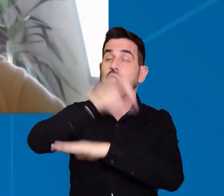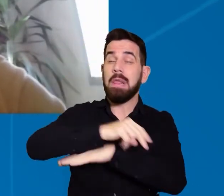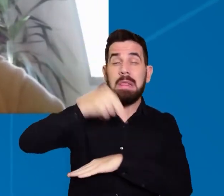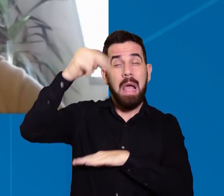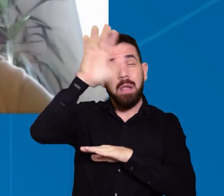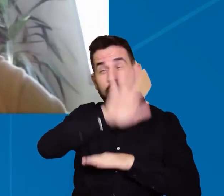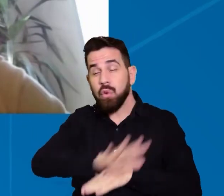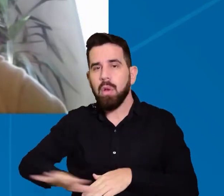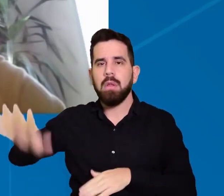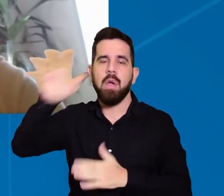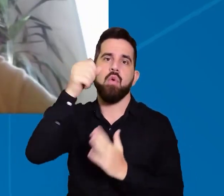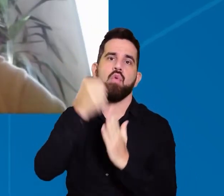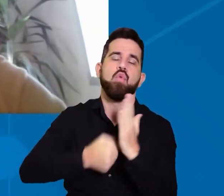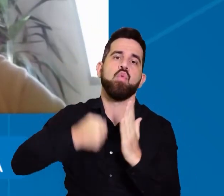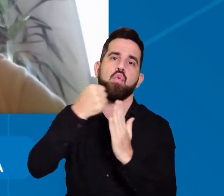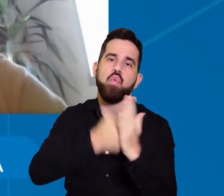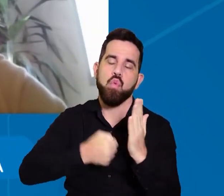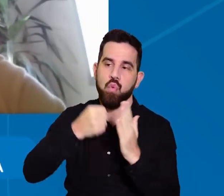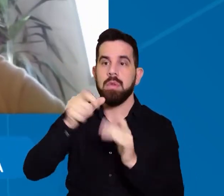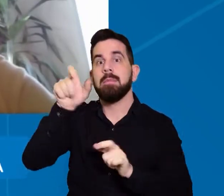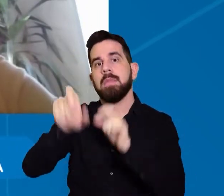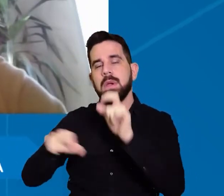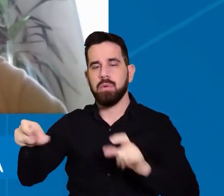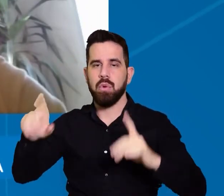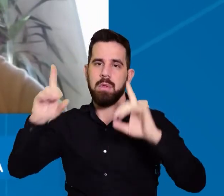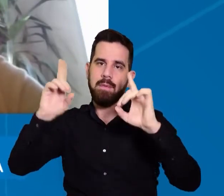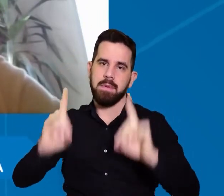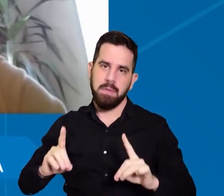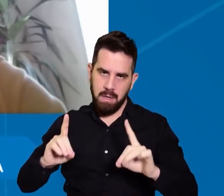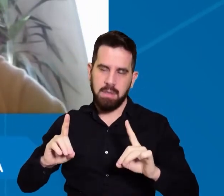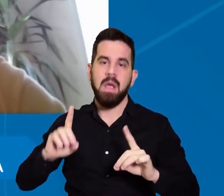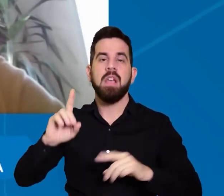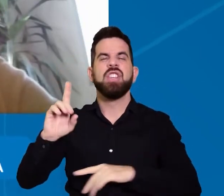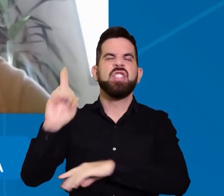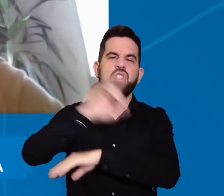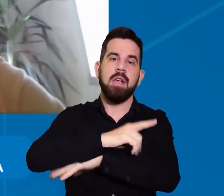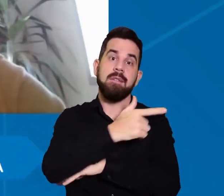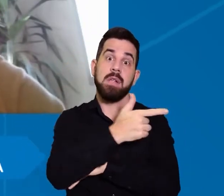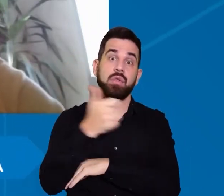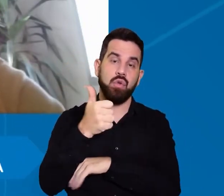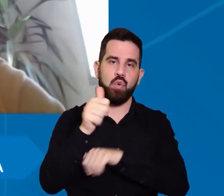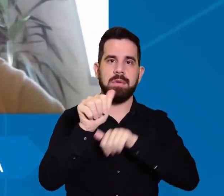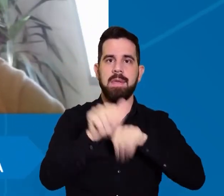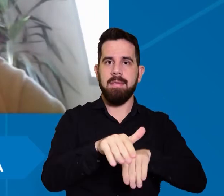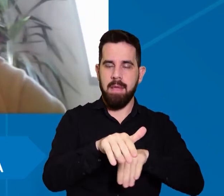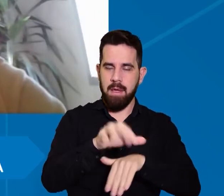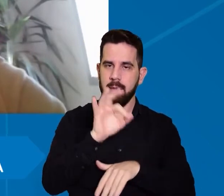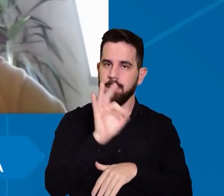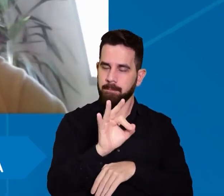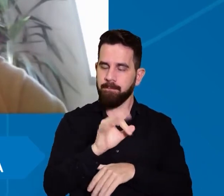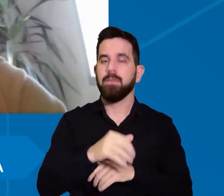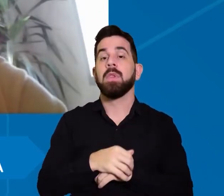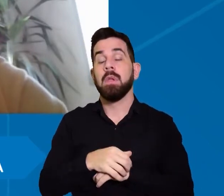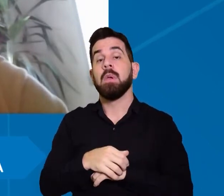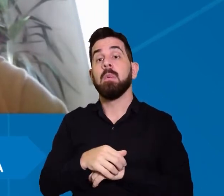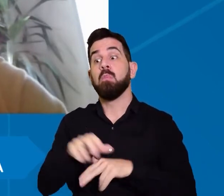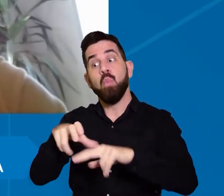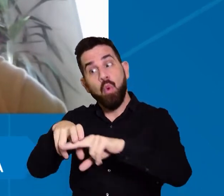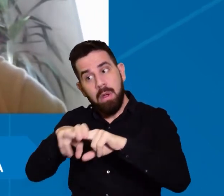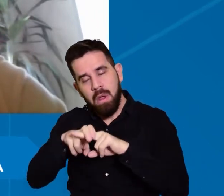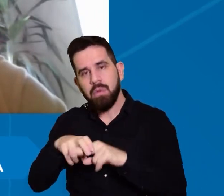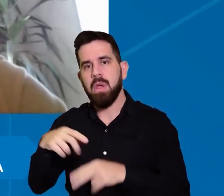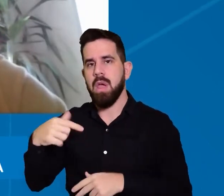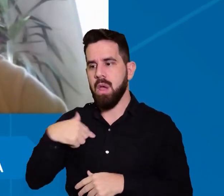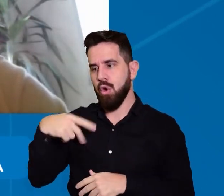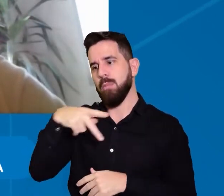que é o dia 21 de setembro. Por essa razão, a Comissão de Direitos da Pessoa com Deficiência, da OAB, a qual